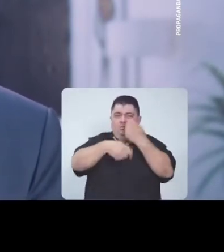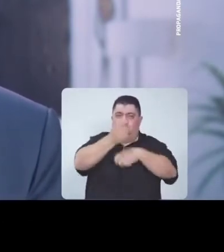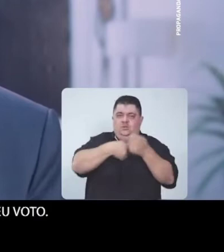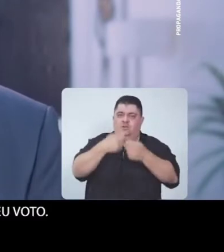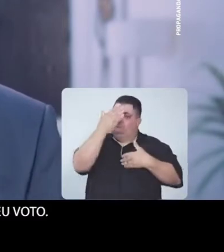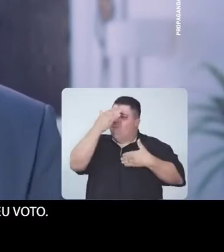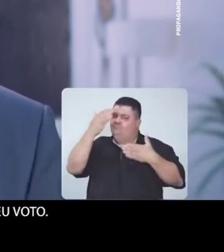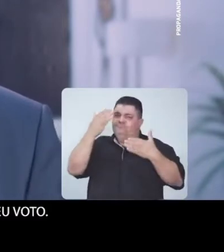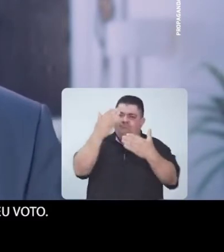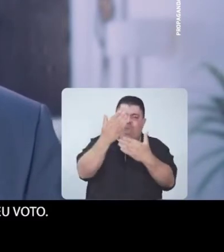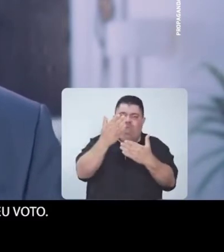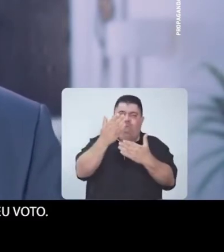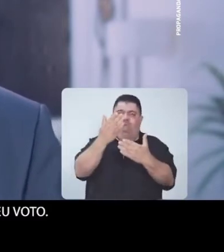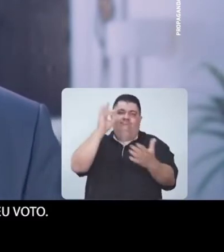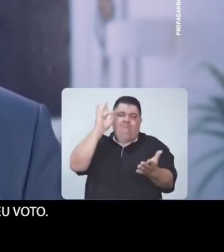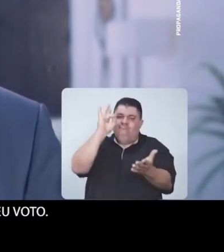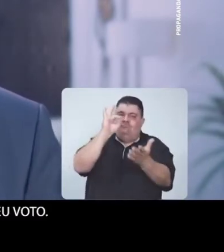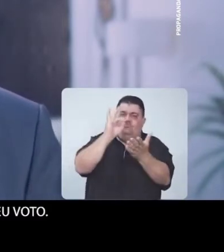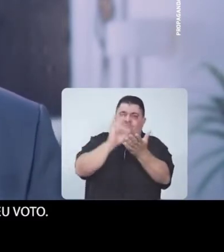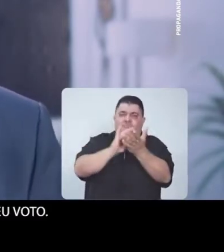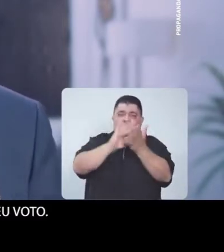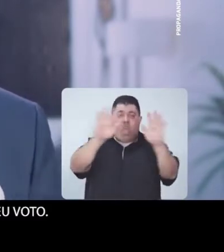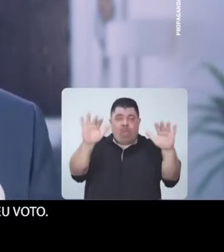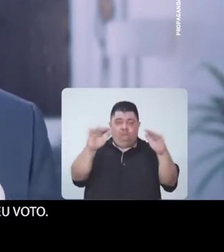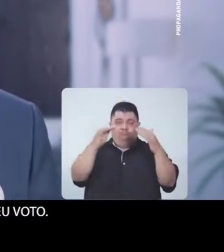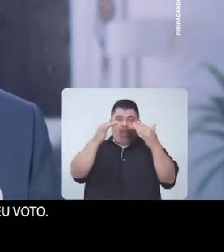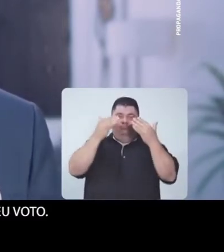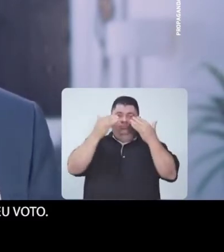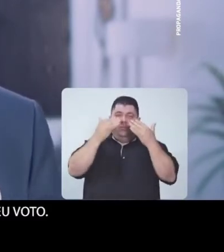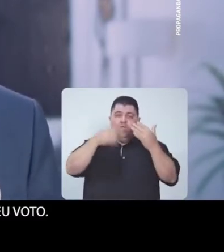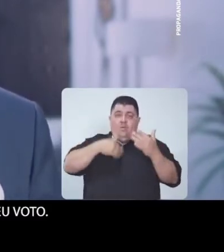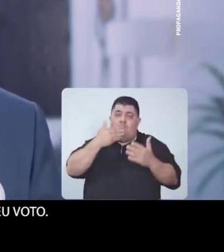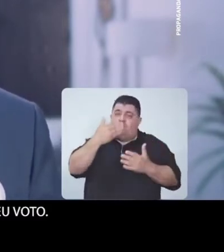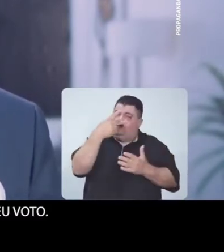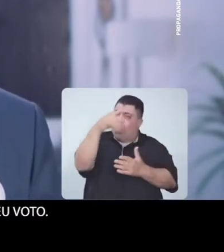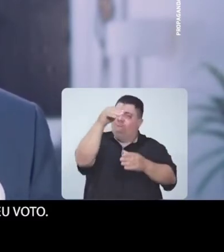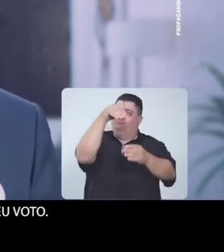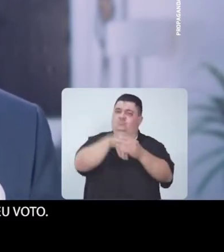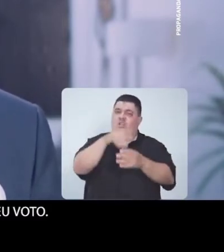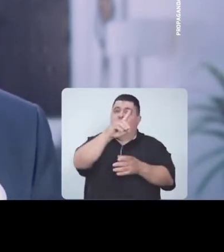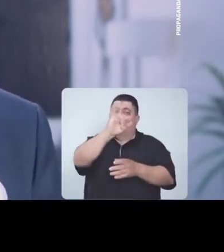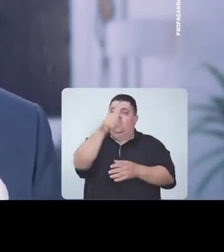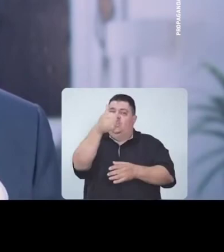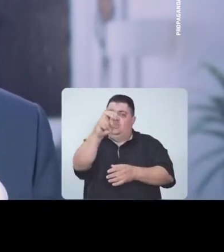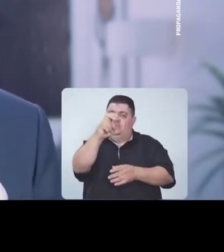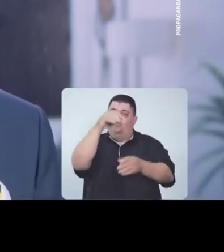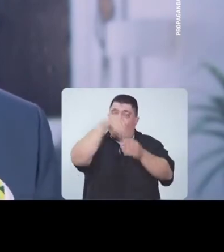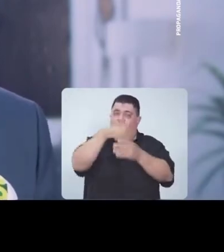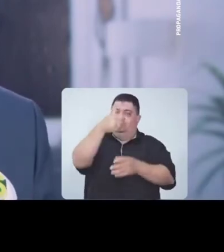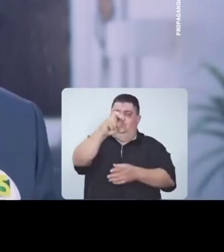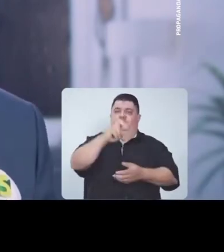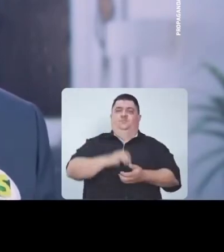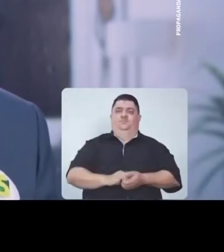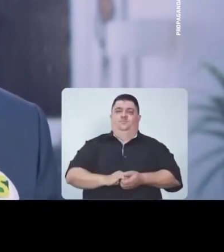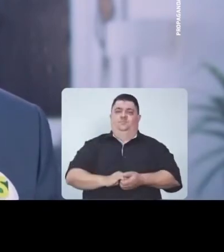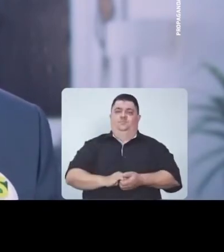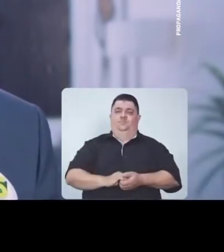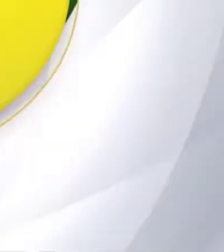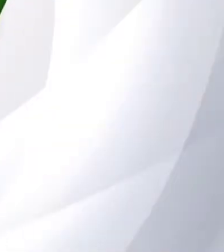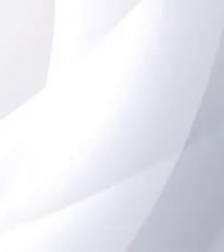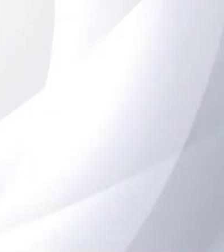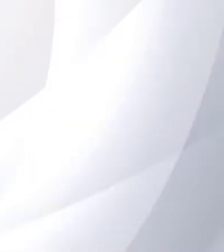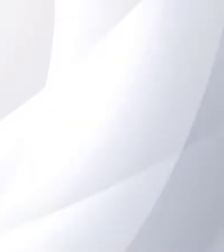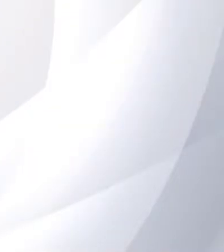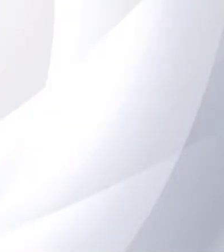administrada. Agradeço de coração sua atenção e conto com seu voto. Dia 15, vote 15!